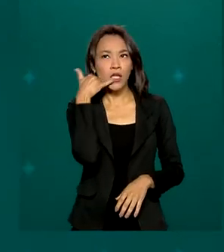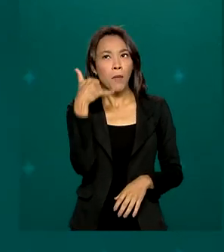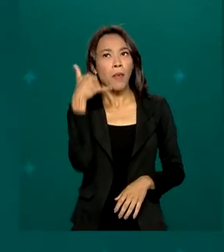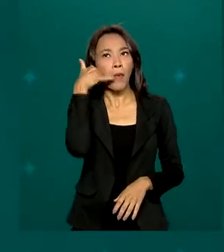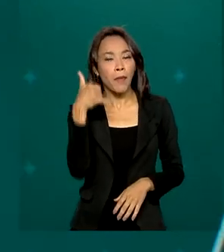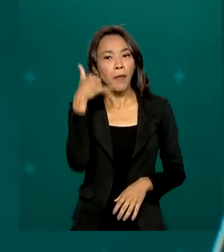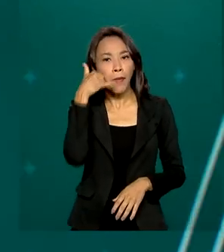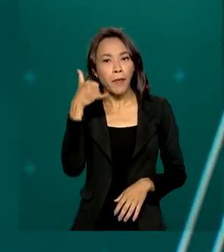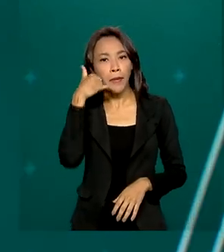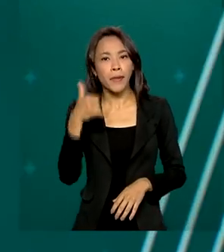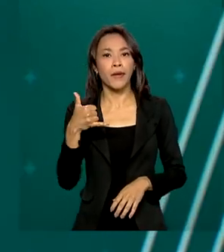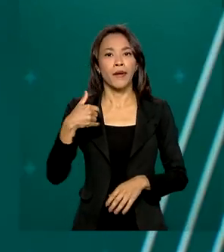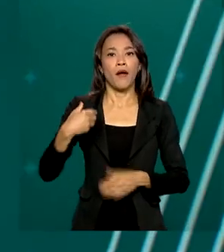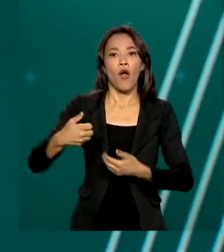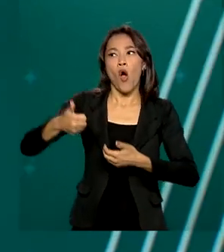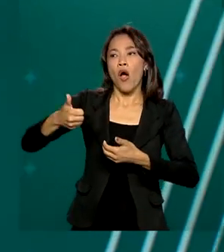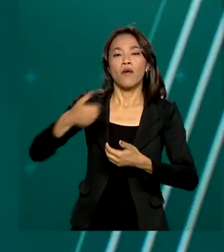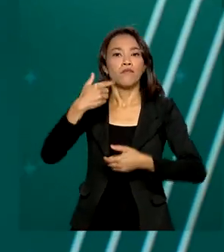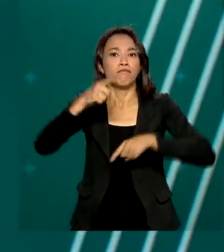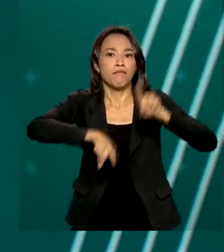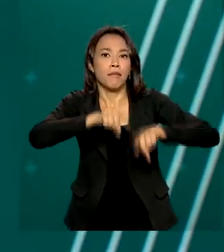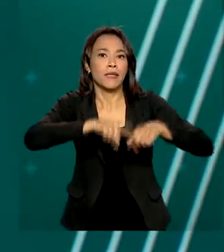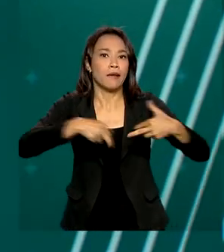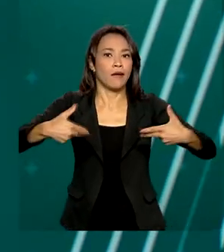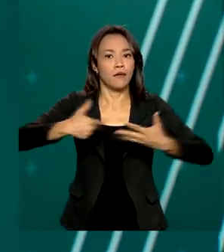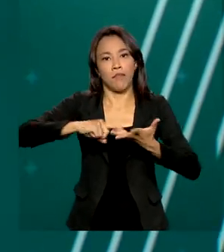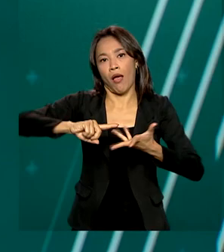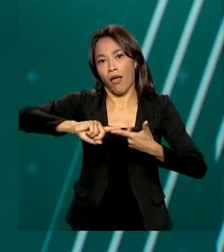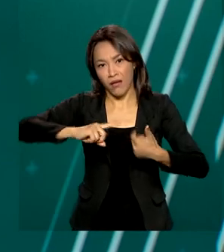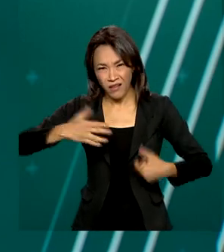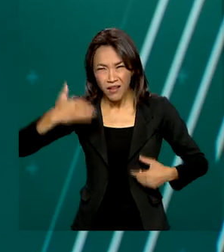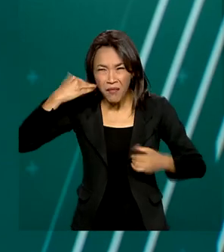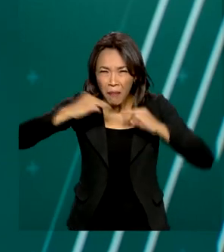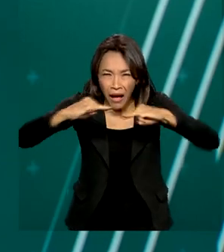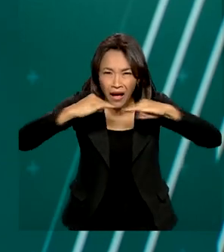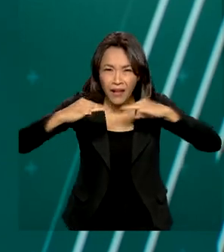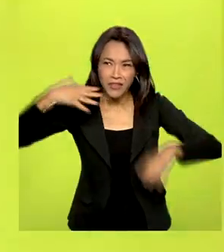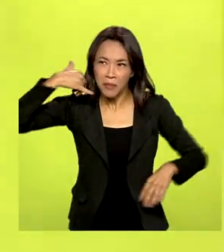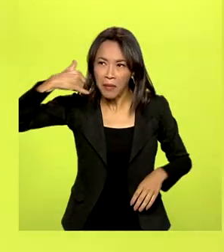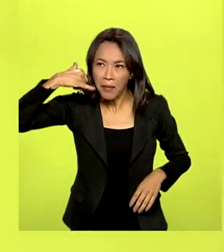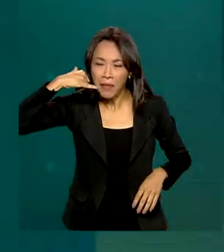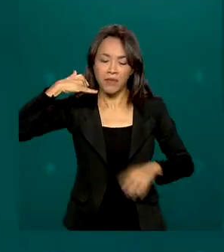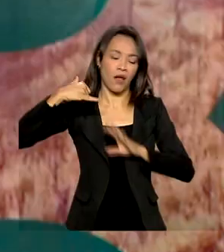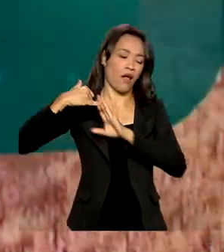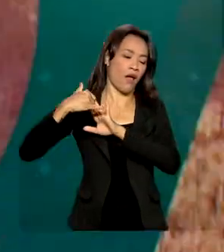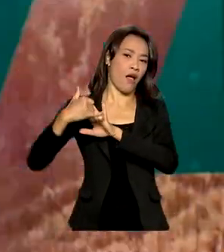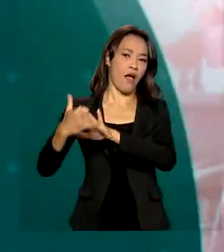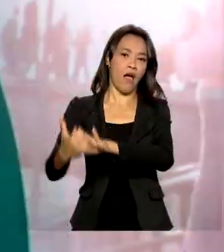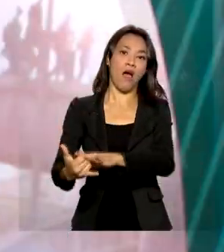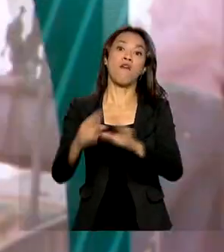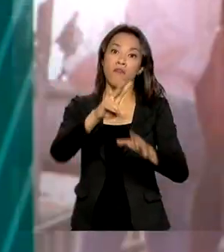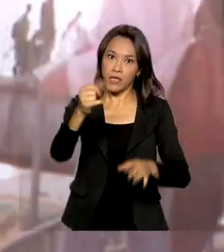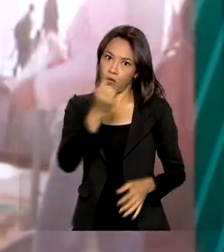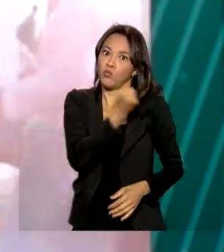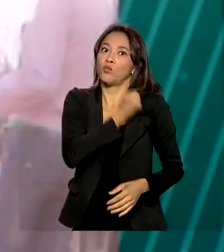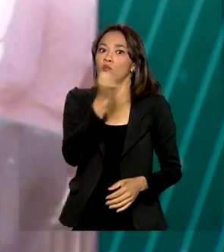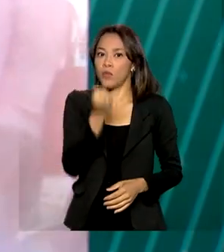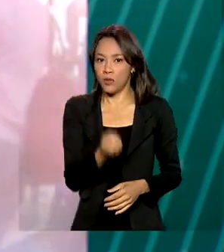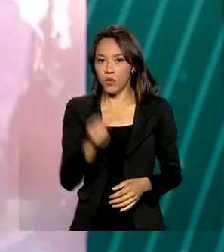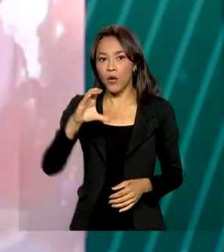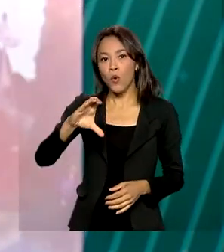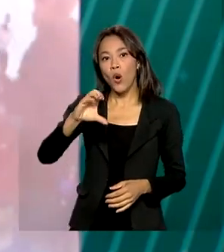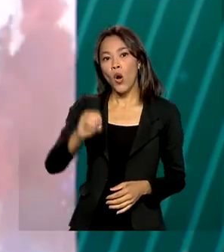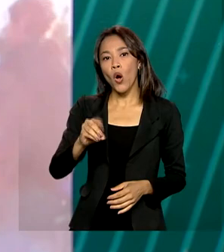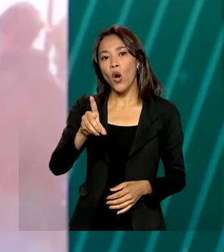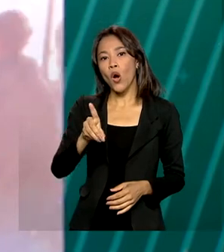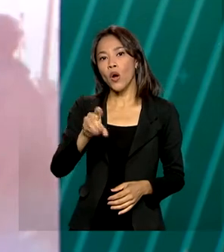produtos ou serviços que você não atenderia se soubesse que era de telemarketing? Elas serão identificadas por um código, permitindo que o